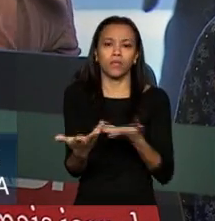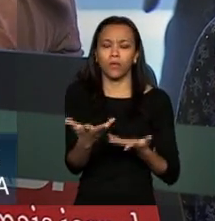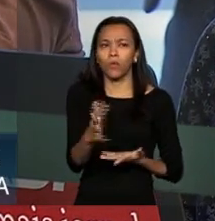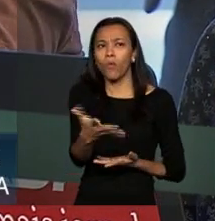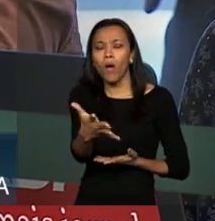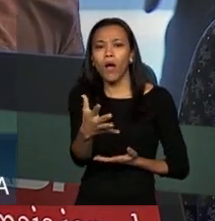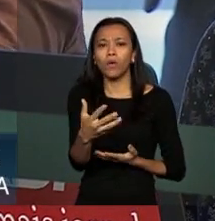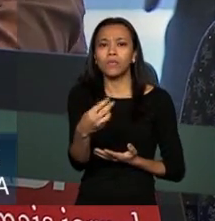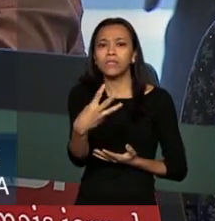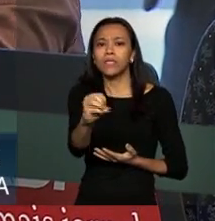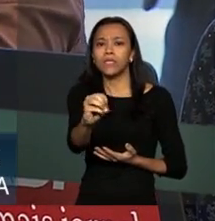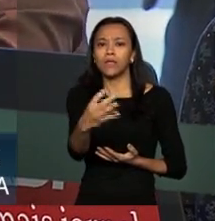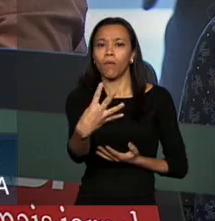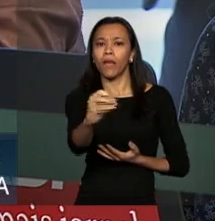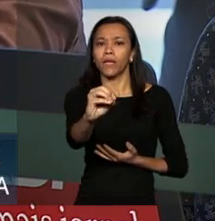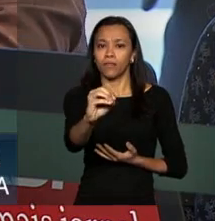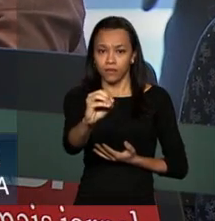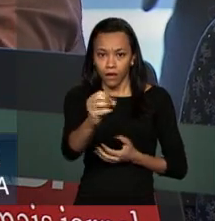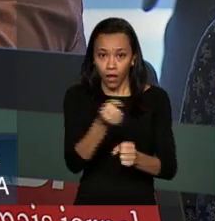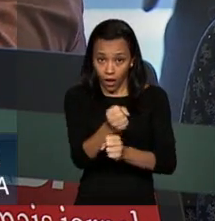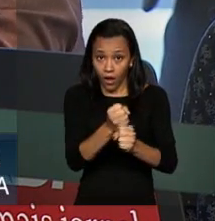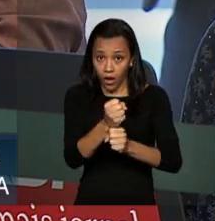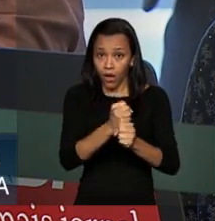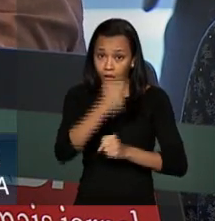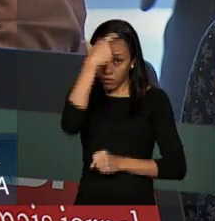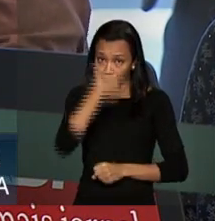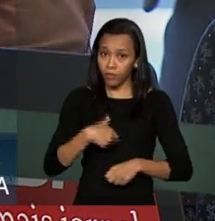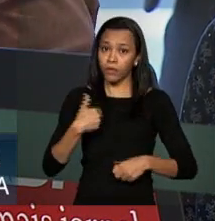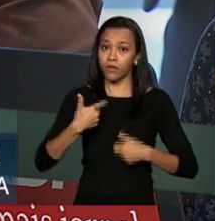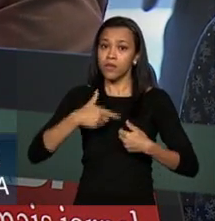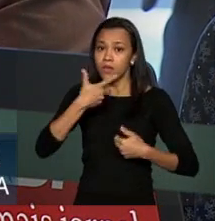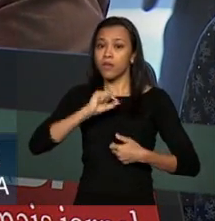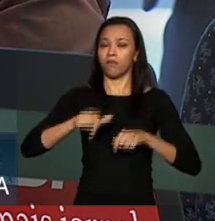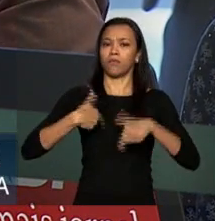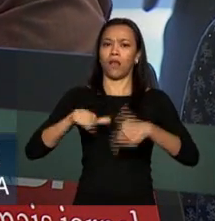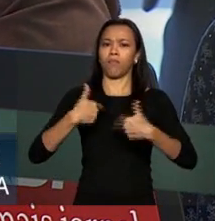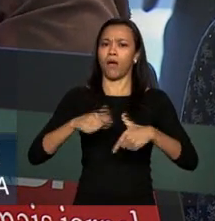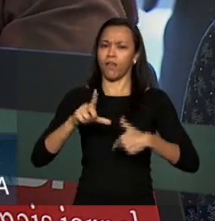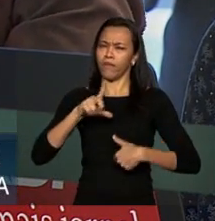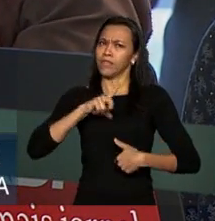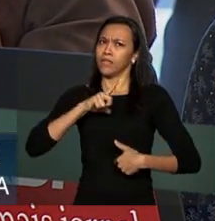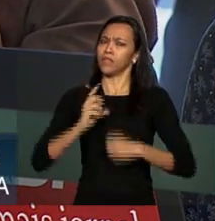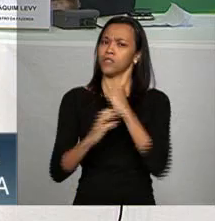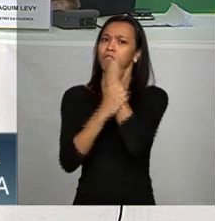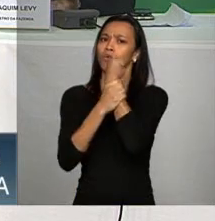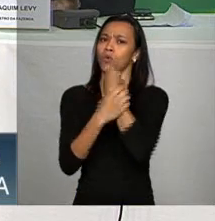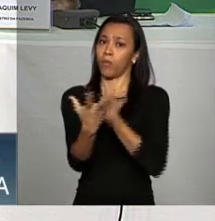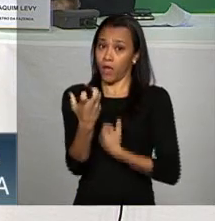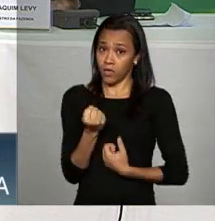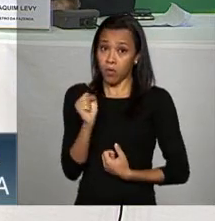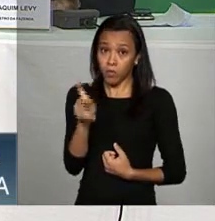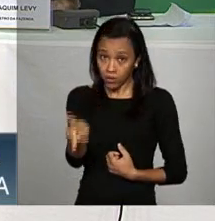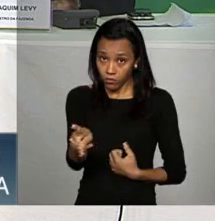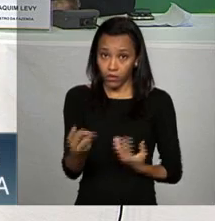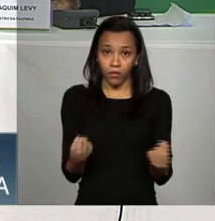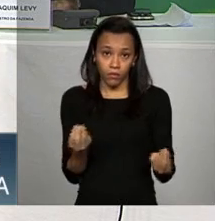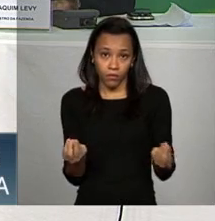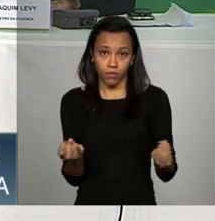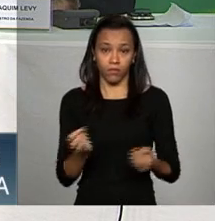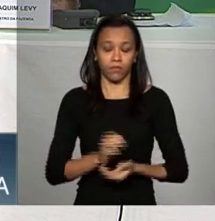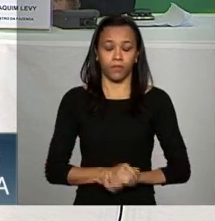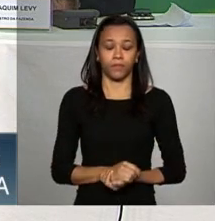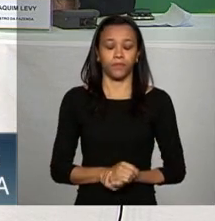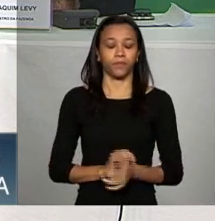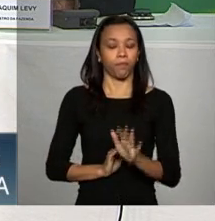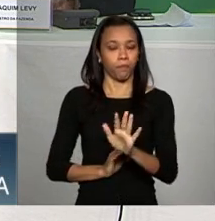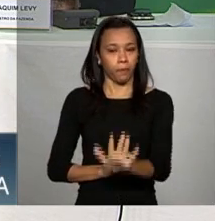daqui a 30, 40 anos vai receber realmente vai ter recursos para receber a sua aposentadoria primeiro Célia não havia